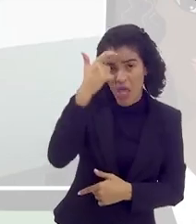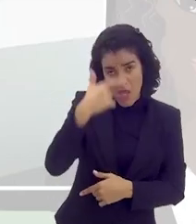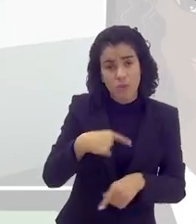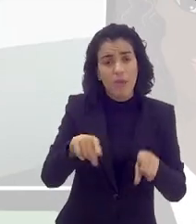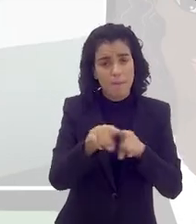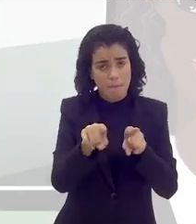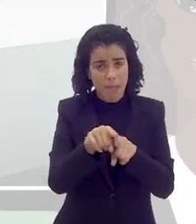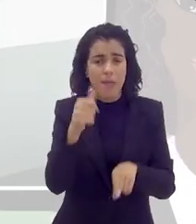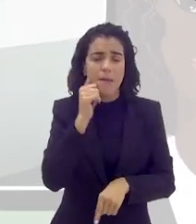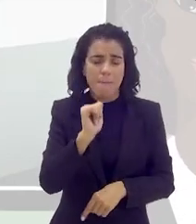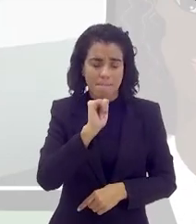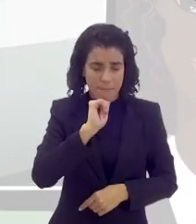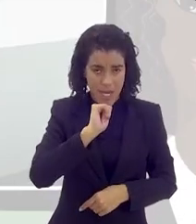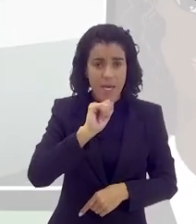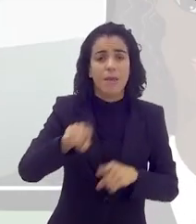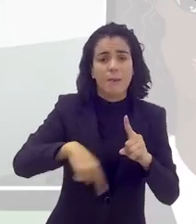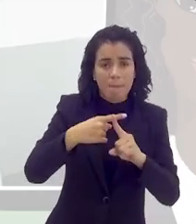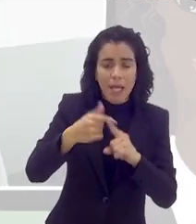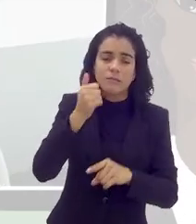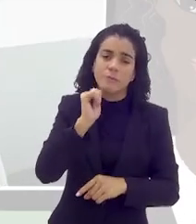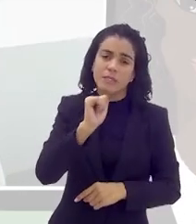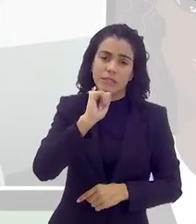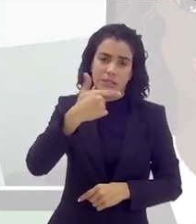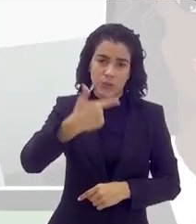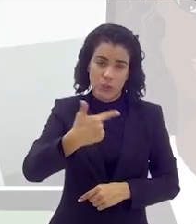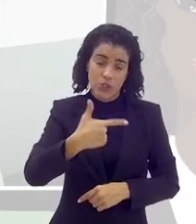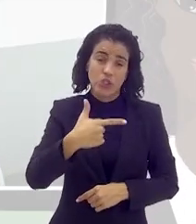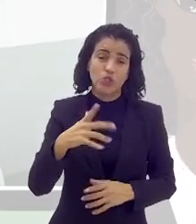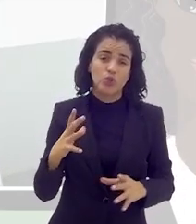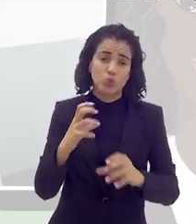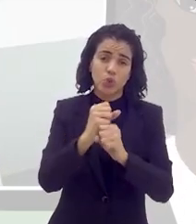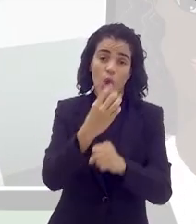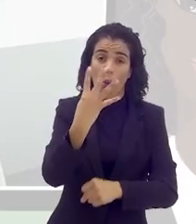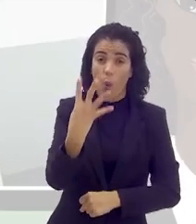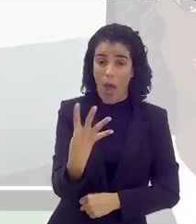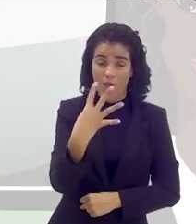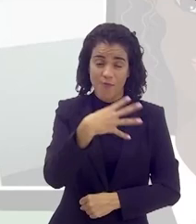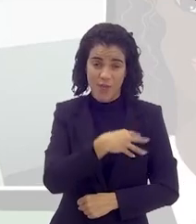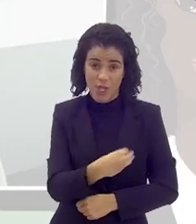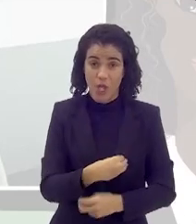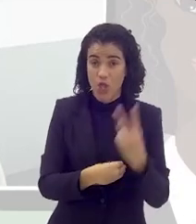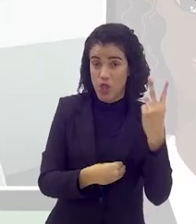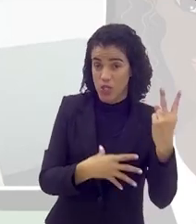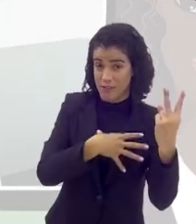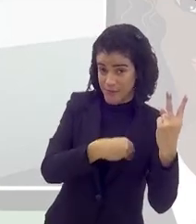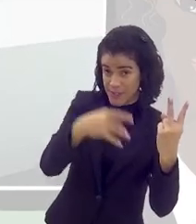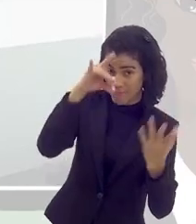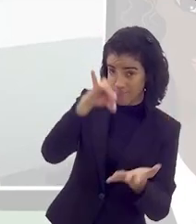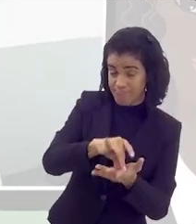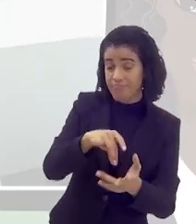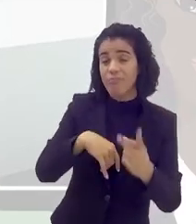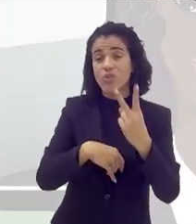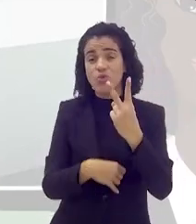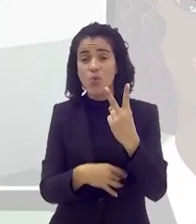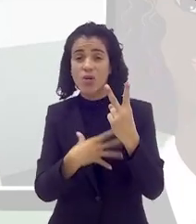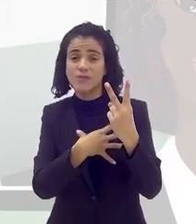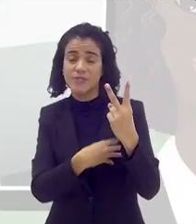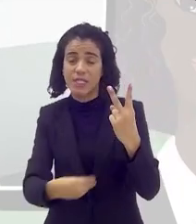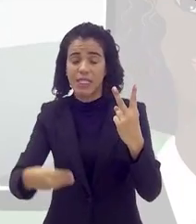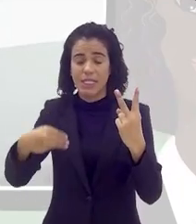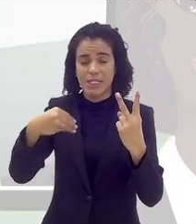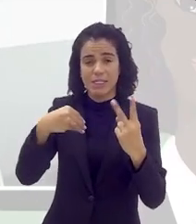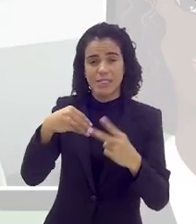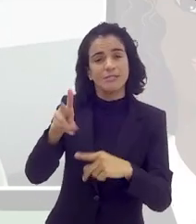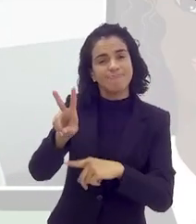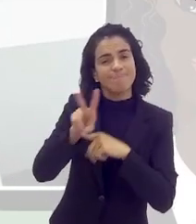Eu também sou madrasta, eu sou mãe madrasta, né, nós temos quatro filhas. Eu tenho duas filhas e duas enteadas. E essa